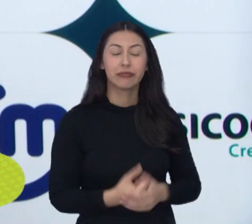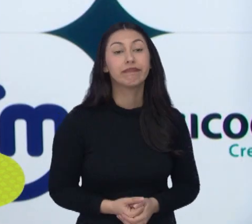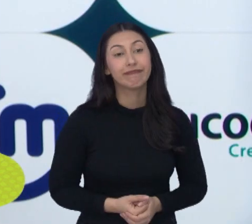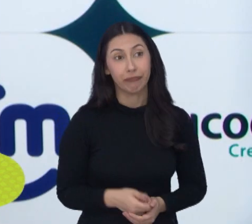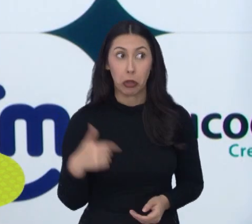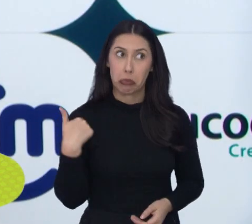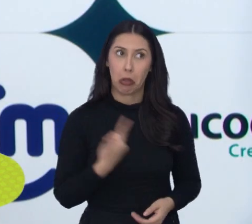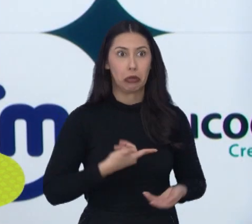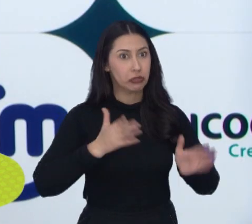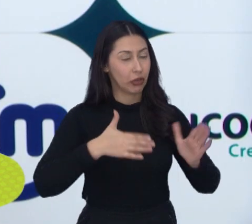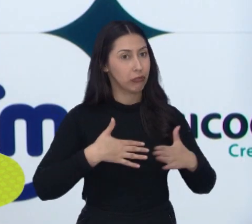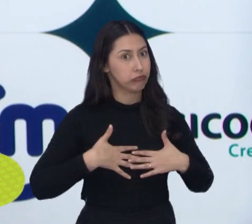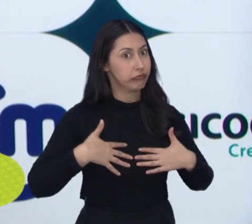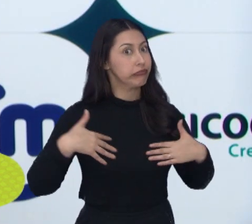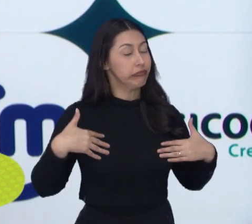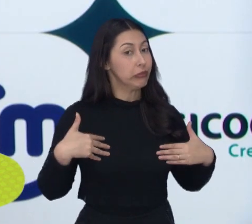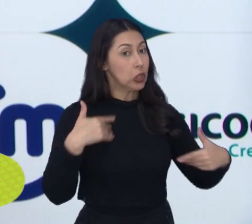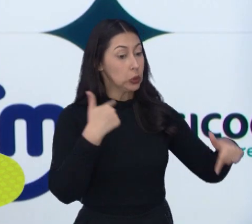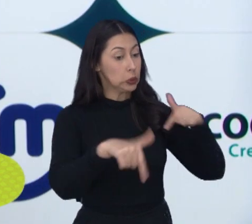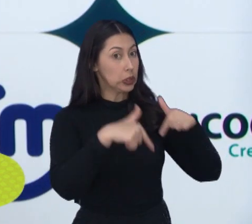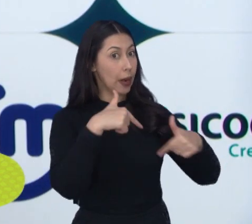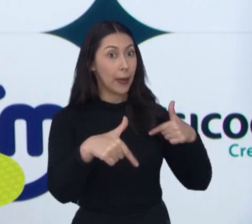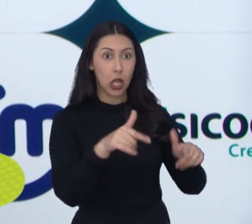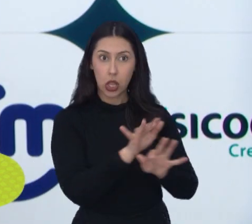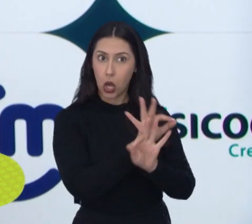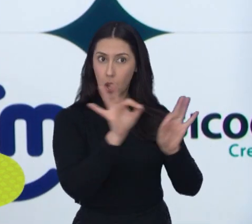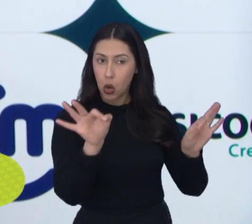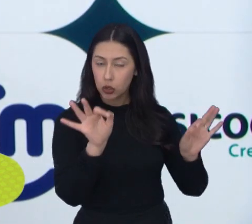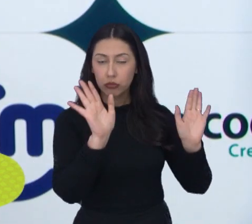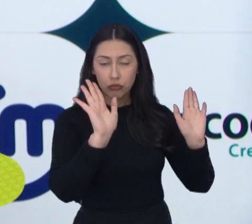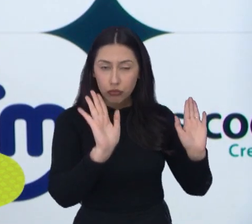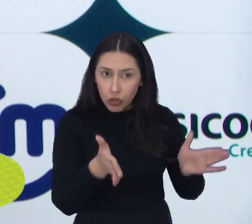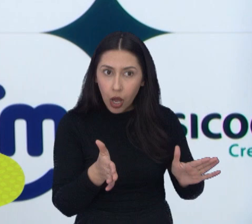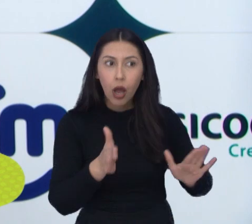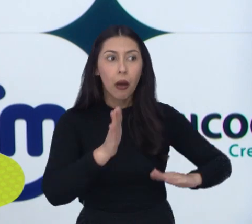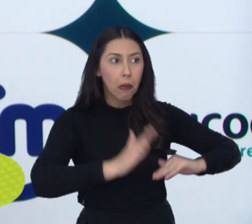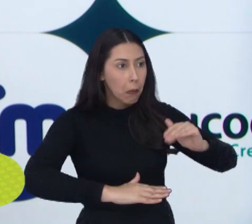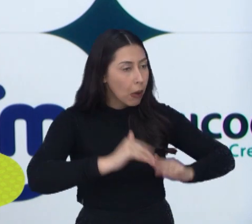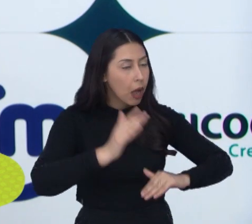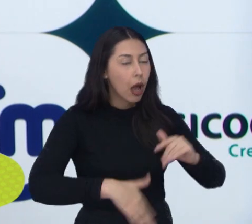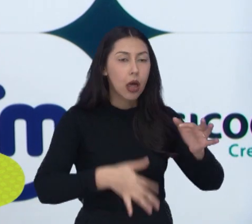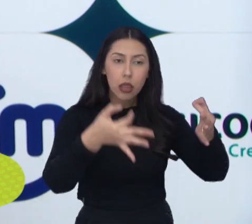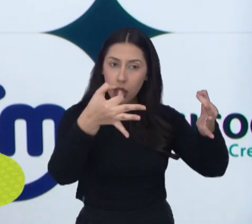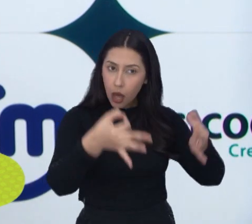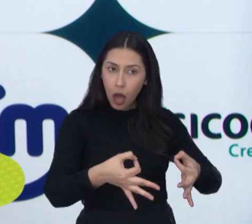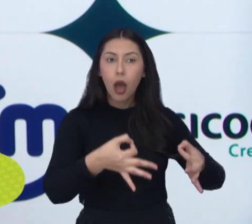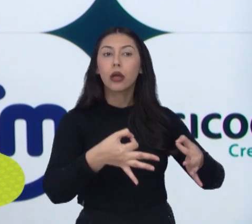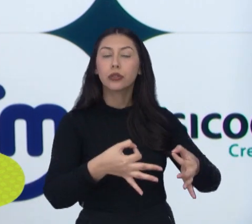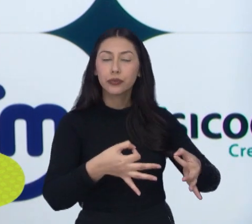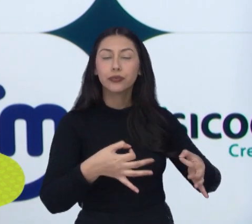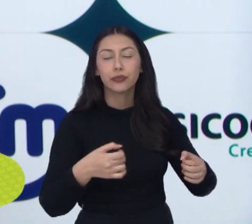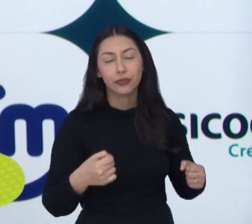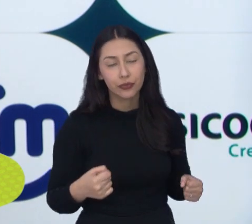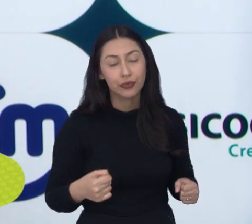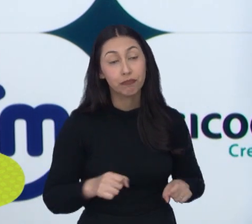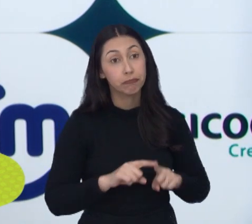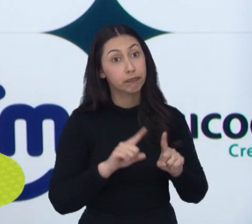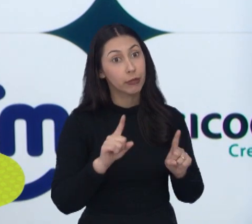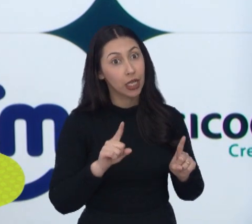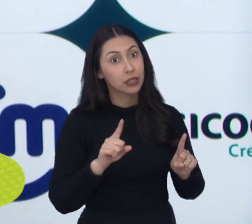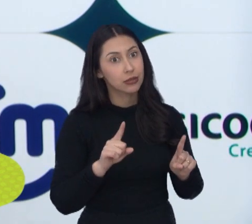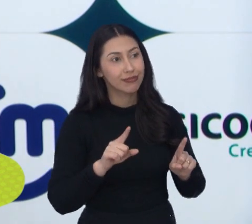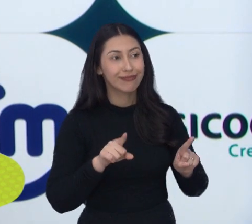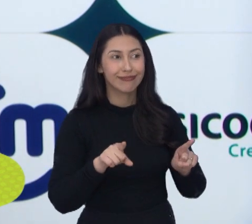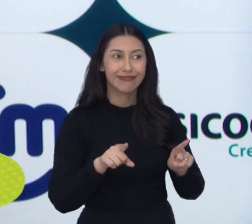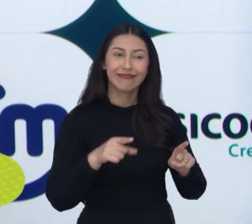gratificante ver que o trabalho está sendo bem feito, a gente está executando bem também o que estão passando para a gente, mas tem essa